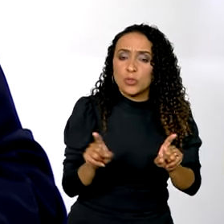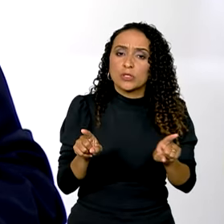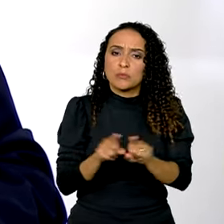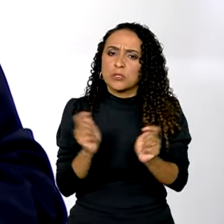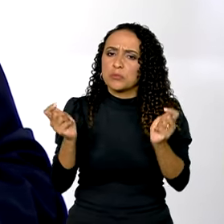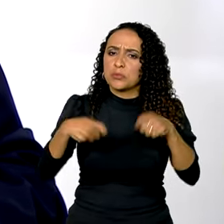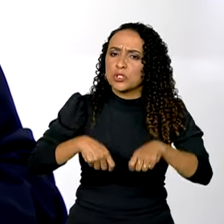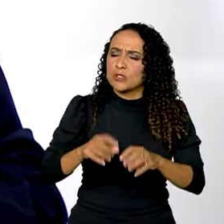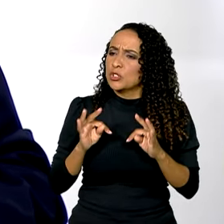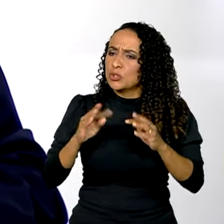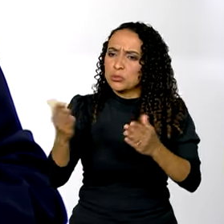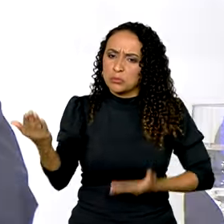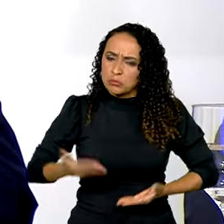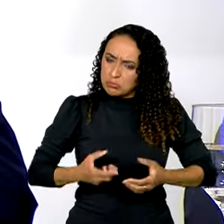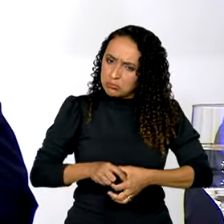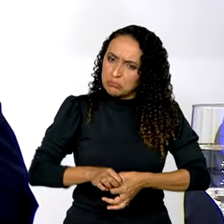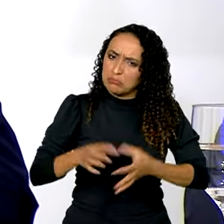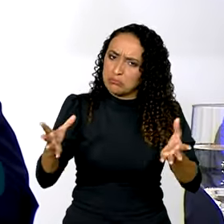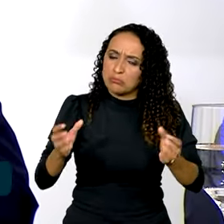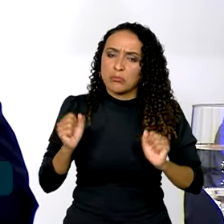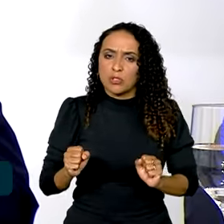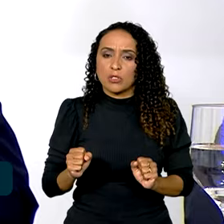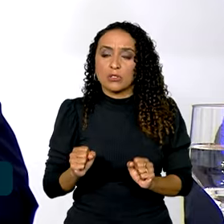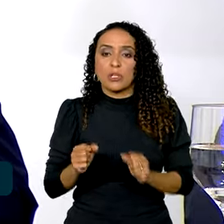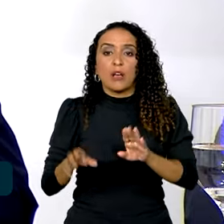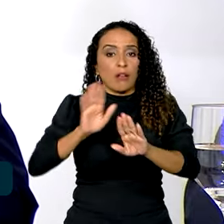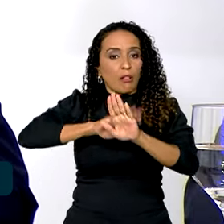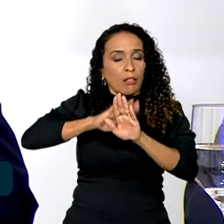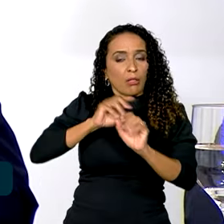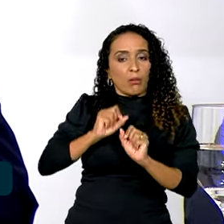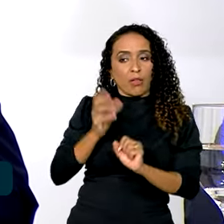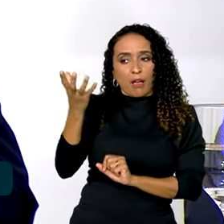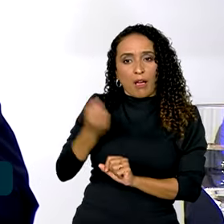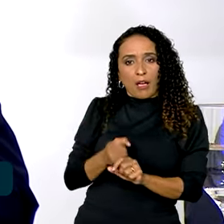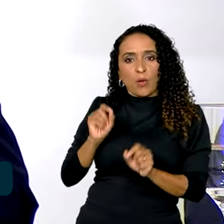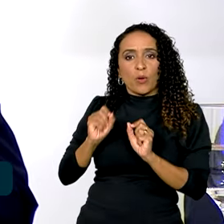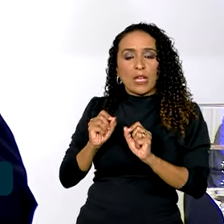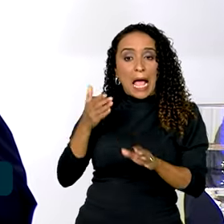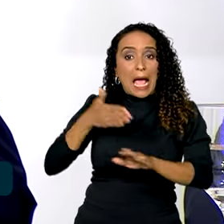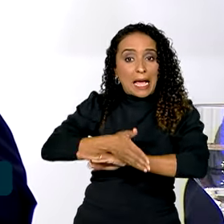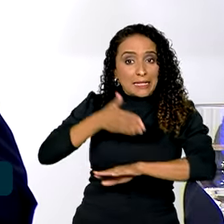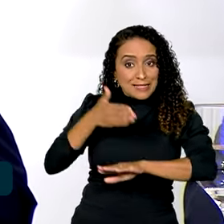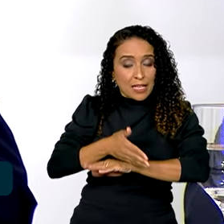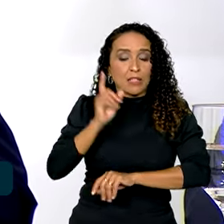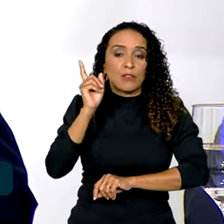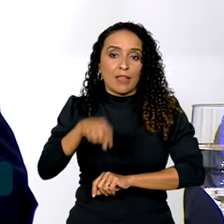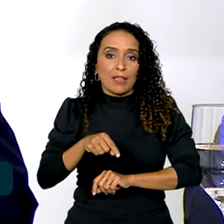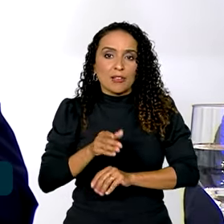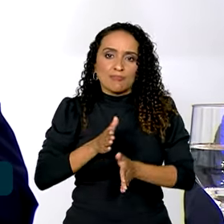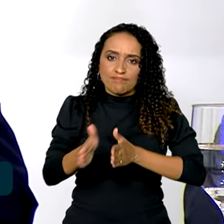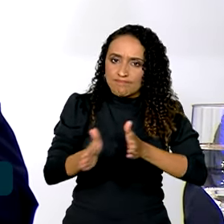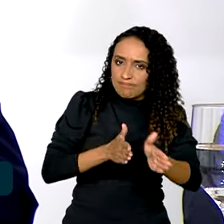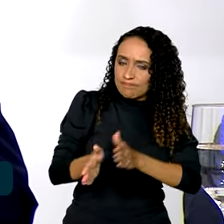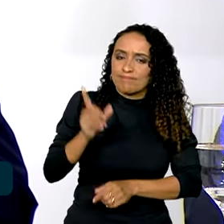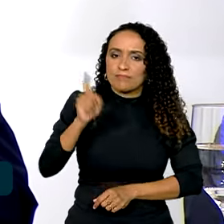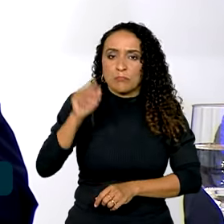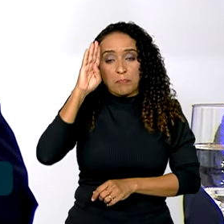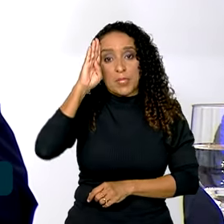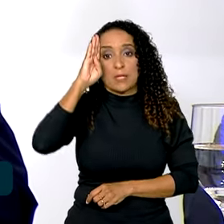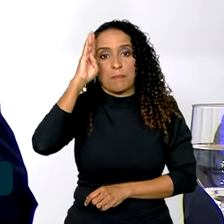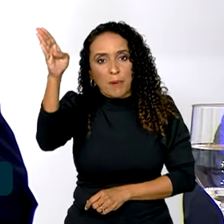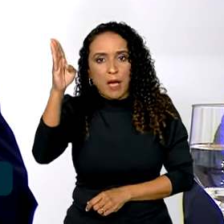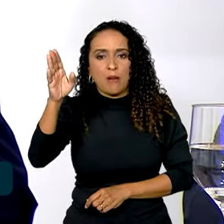possibilite que todos os serviços sejam distribuídos. Por trás desse ganho, está o ganho de acesso. A acessibilidade é o principal